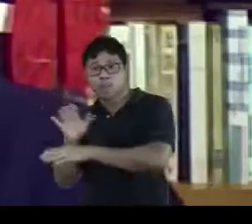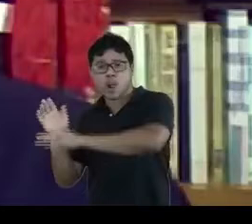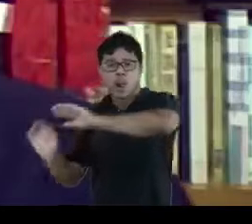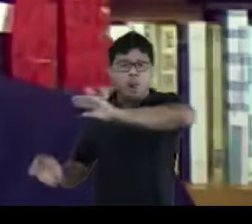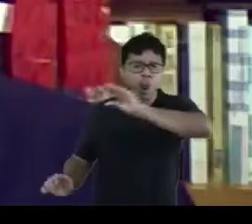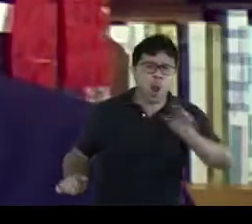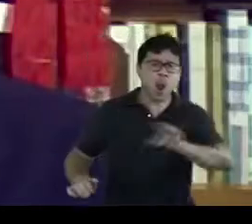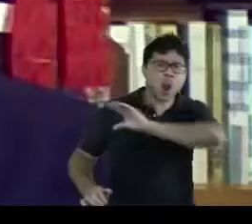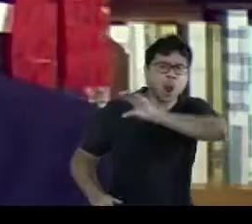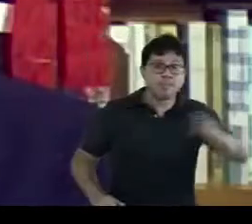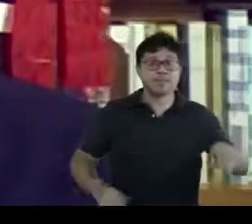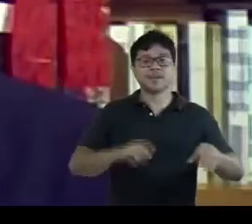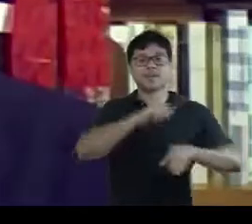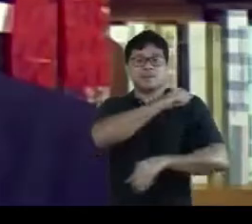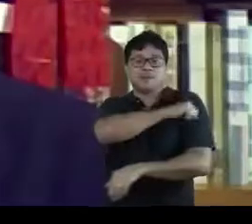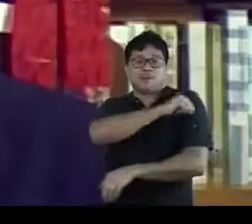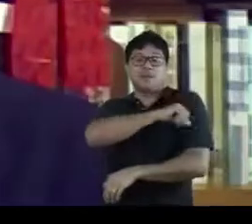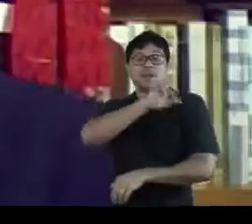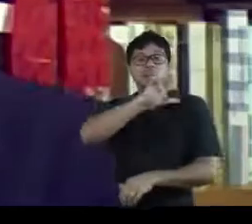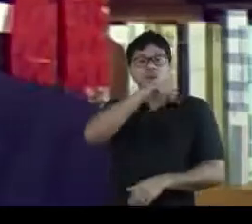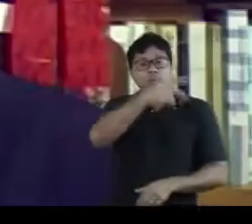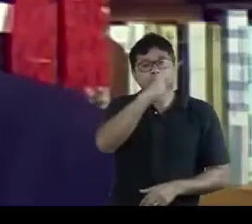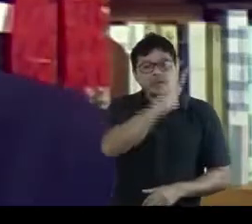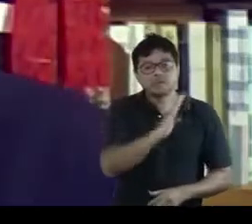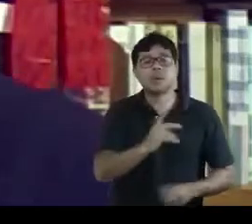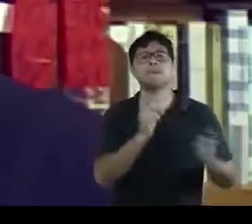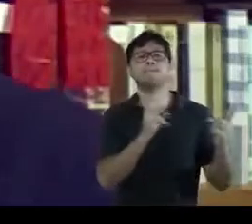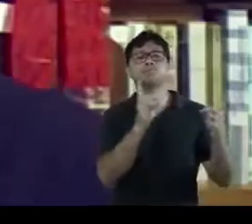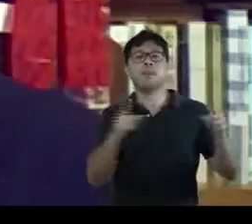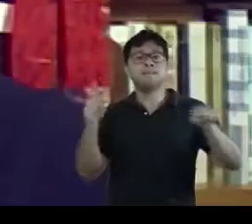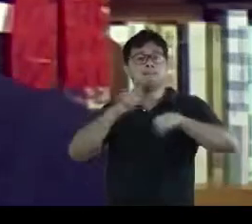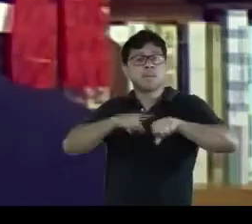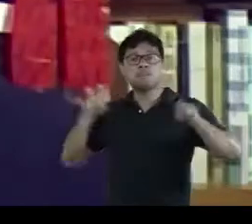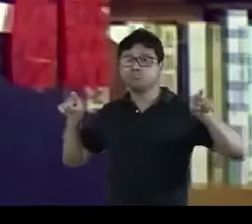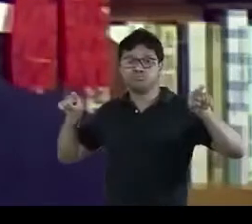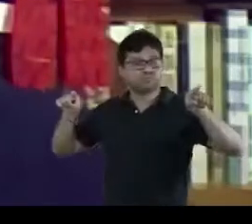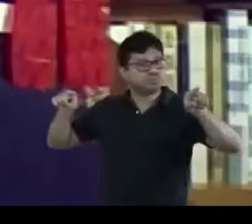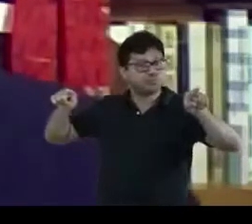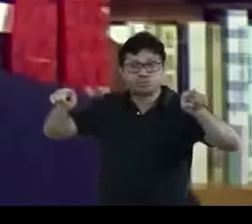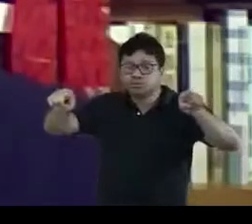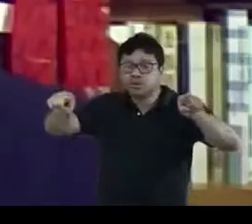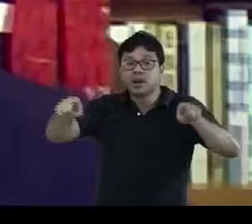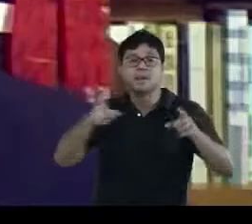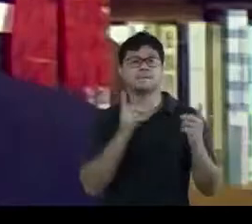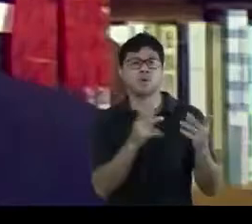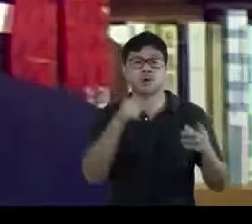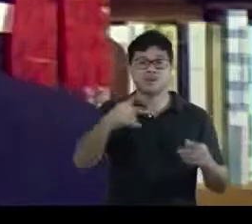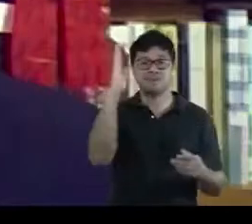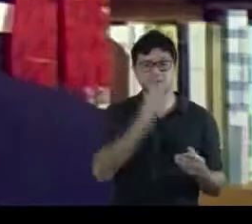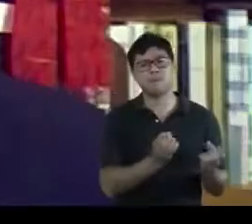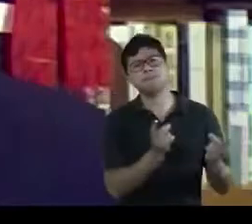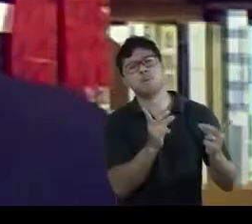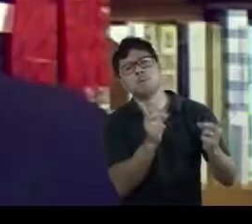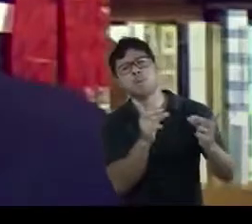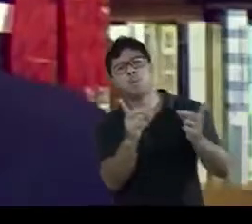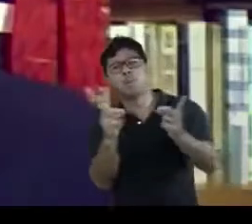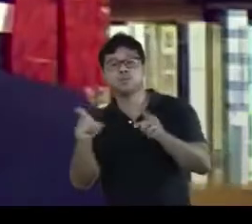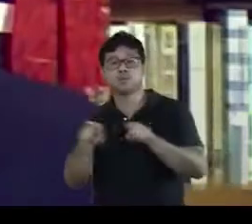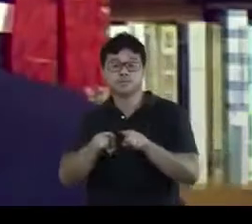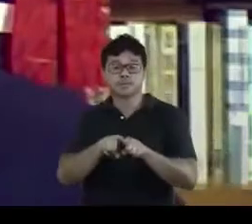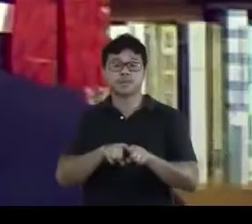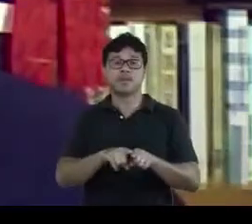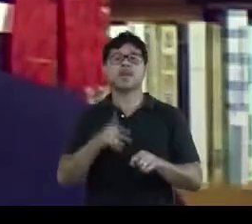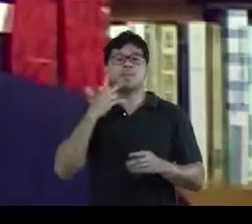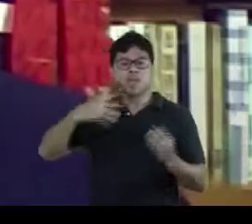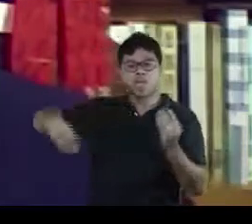atualização e capacidade de oferecer produtos com grande poder de sedução para os leitores brasileiros. Para